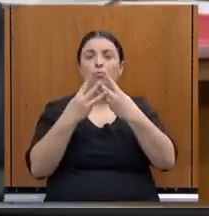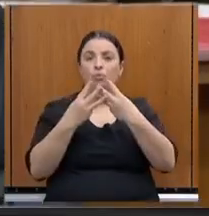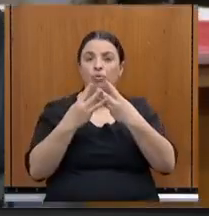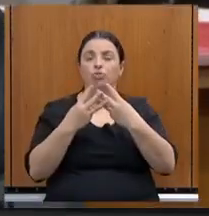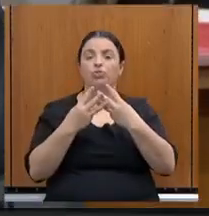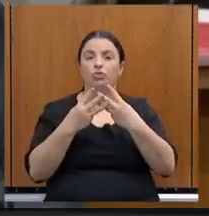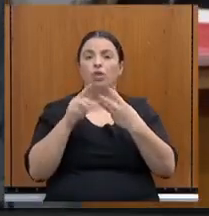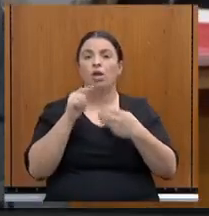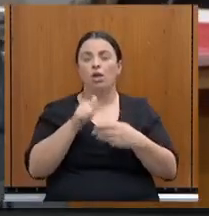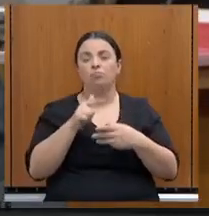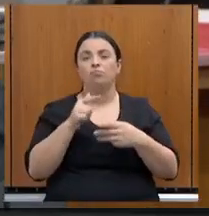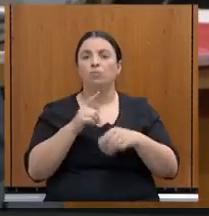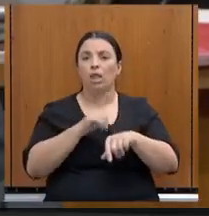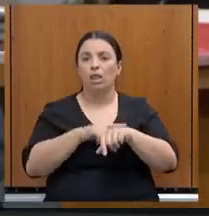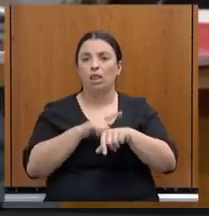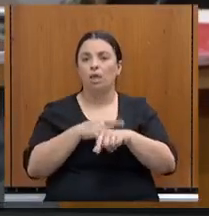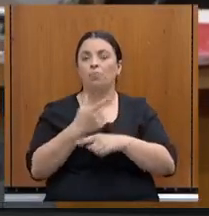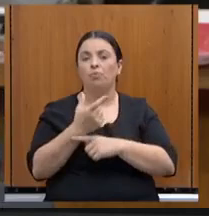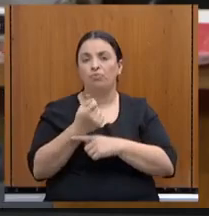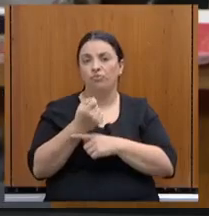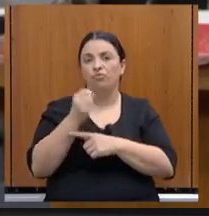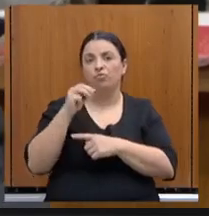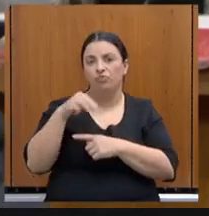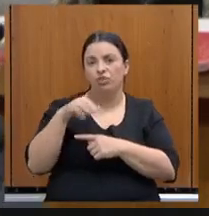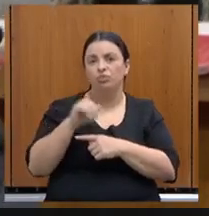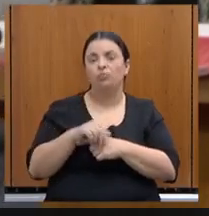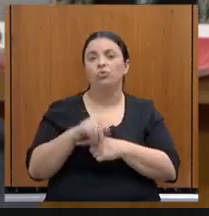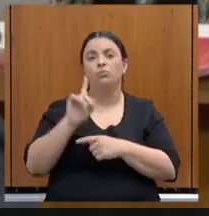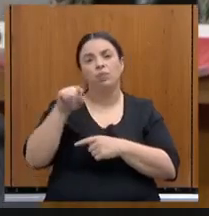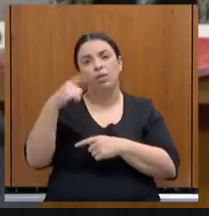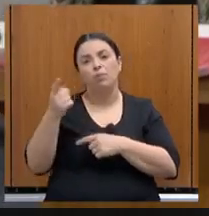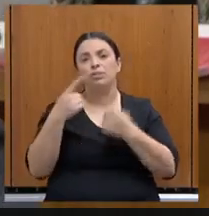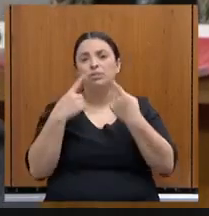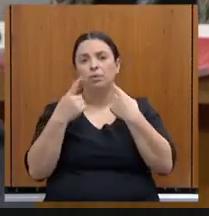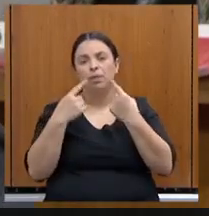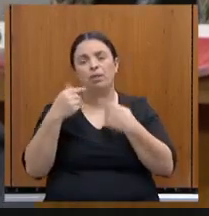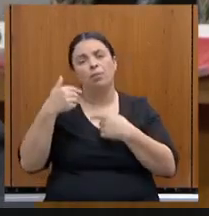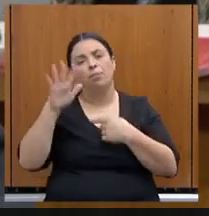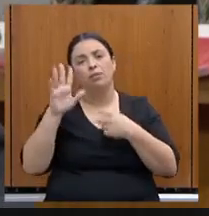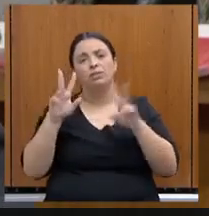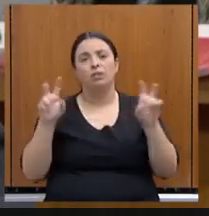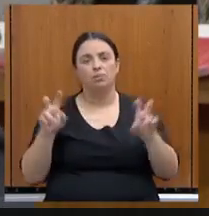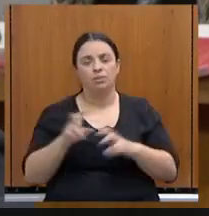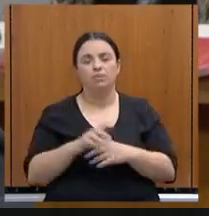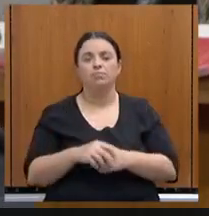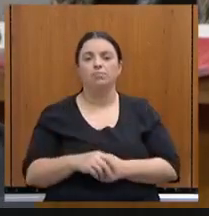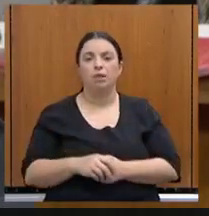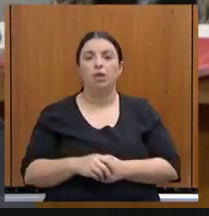e depois para a gente debater. Por favor.